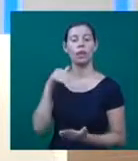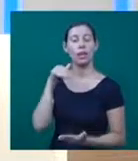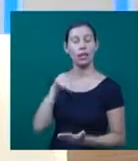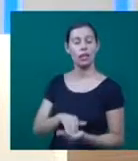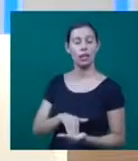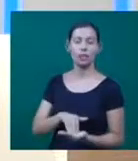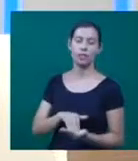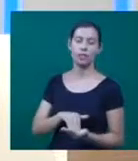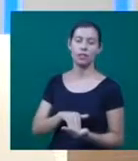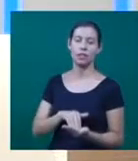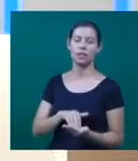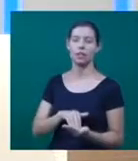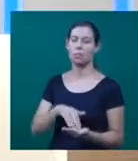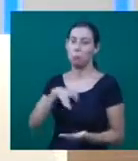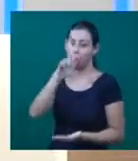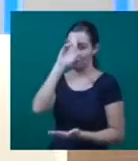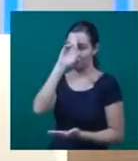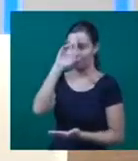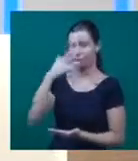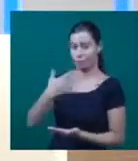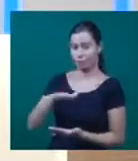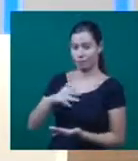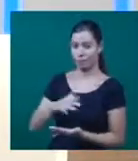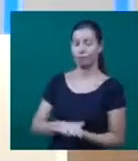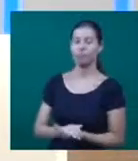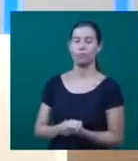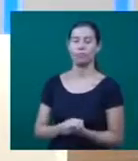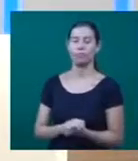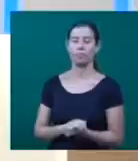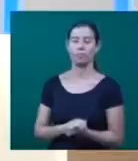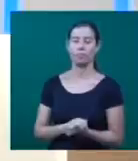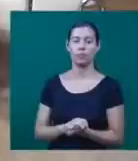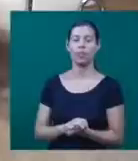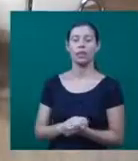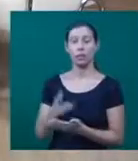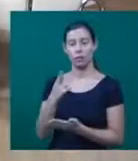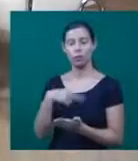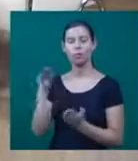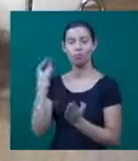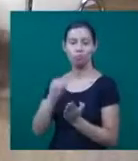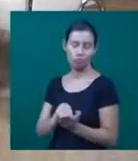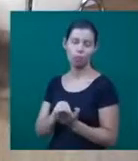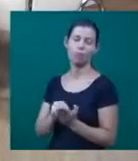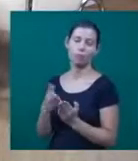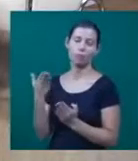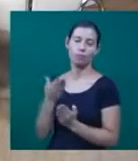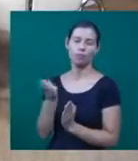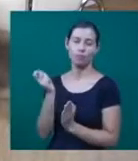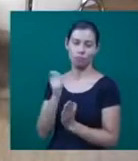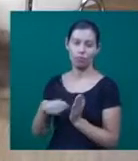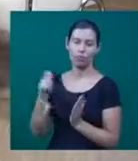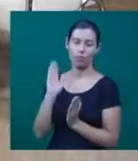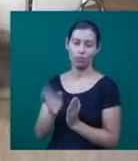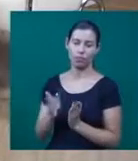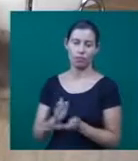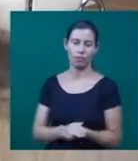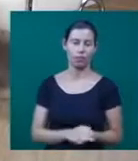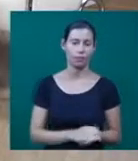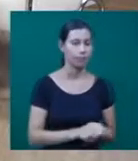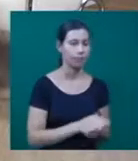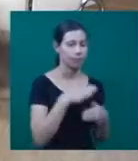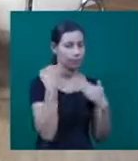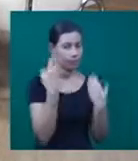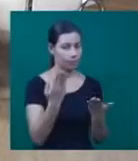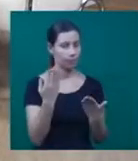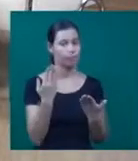últimos minutos ali do dia, mas não perde não, se inscreva já. Que bom, olha, sucesso, Carolina. Muito obrigado pela presença aqui, pelas informações também.